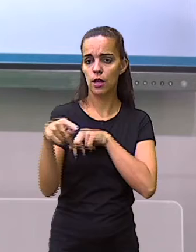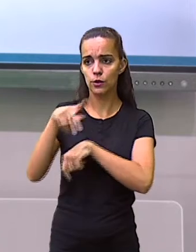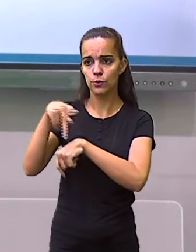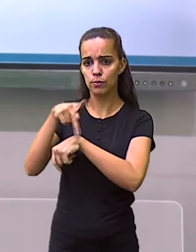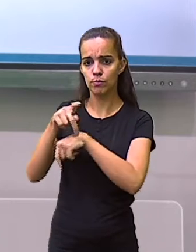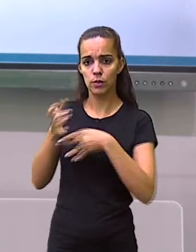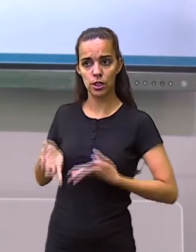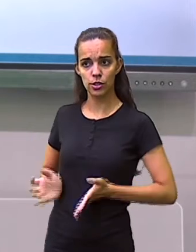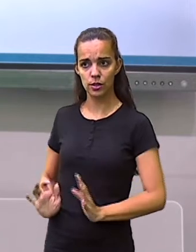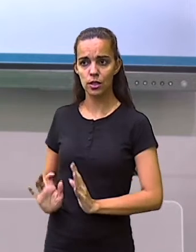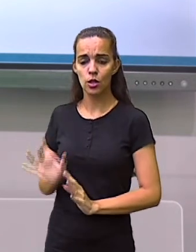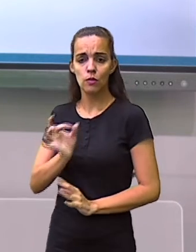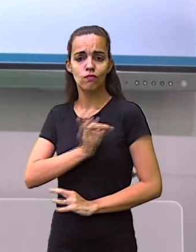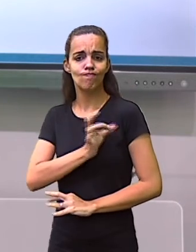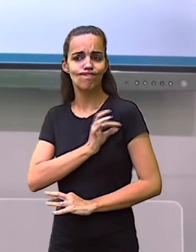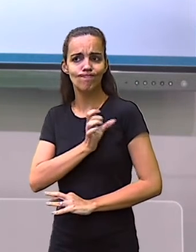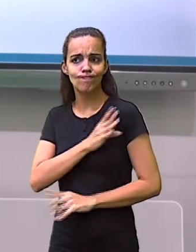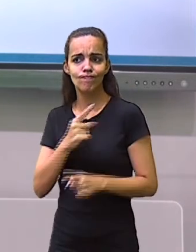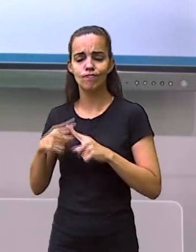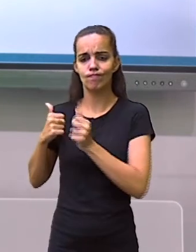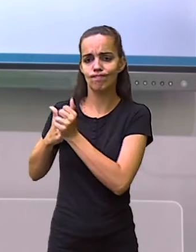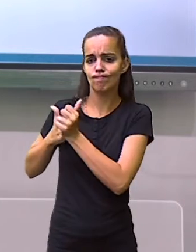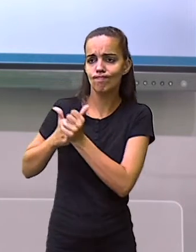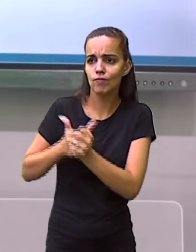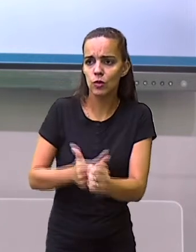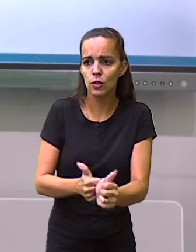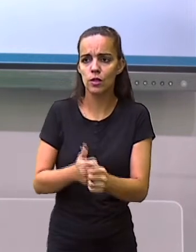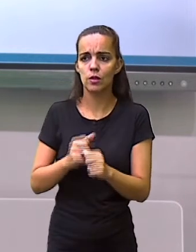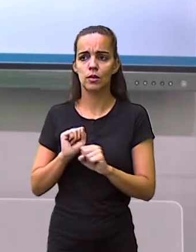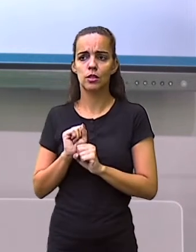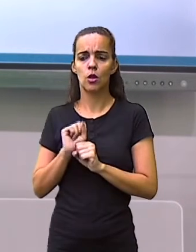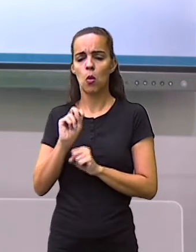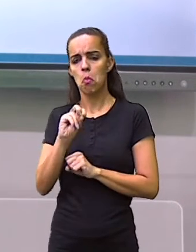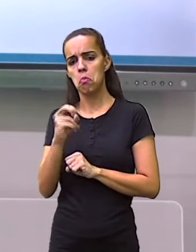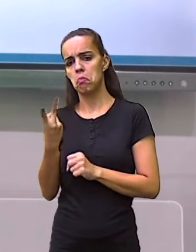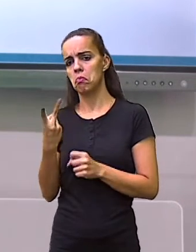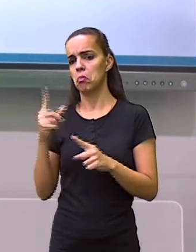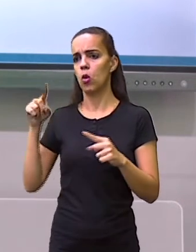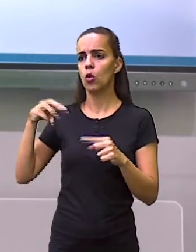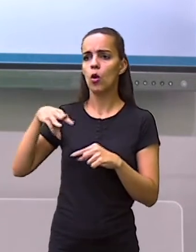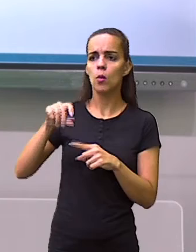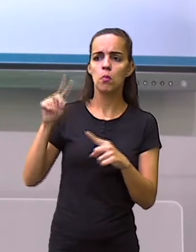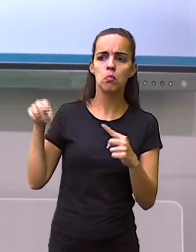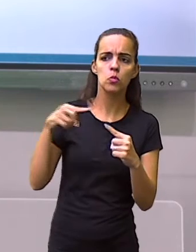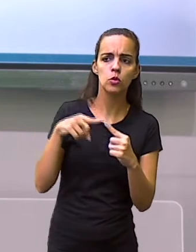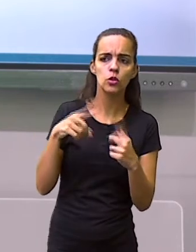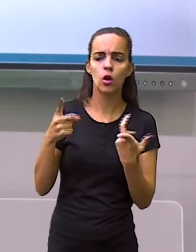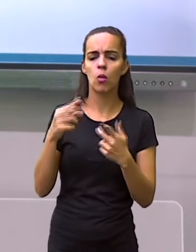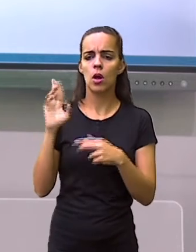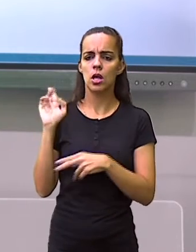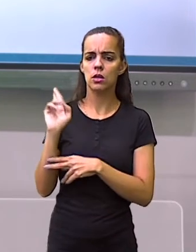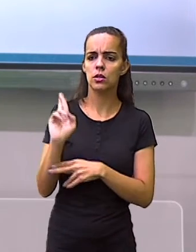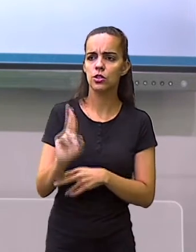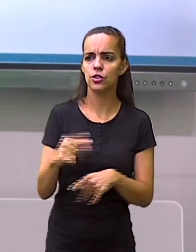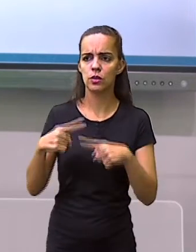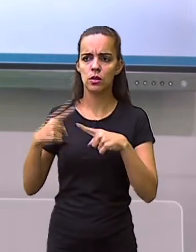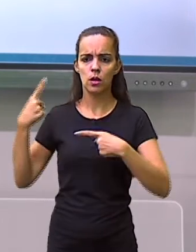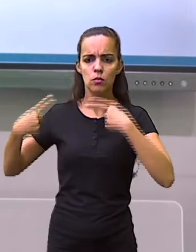por medo de serem perseguidas, seja por motivos de raça, religião,